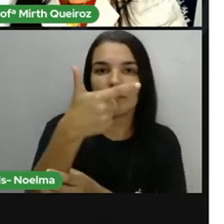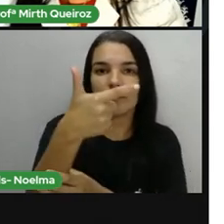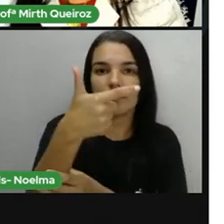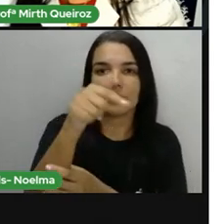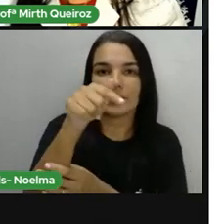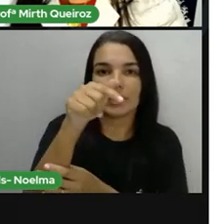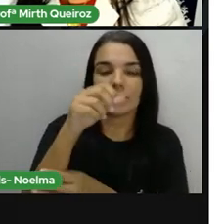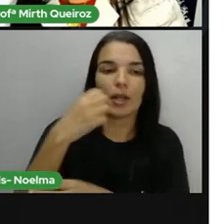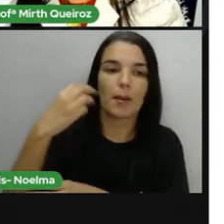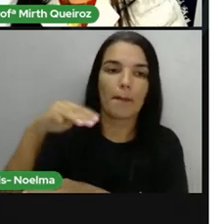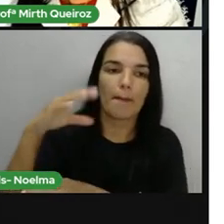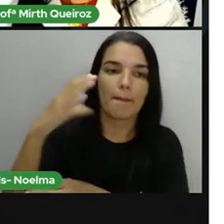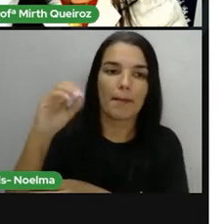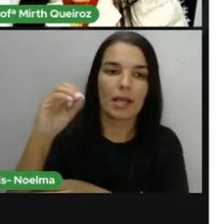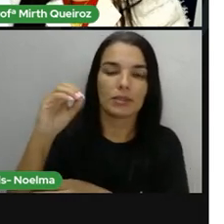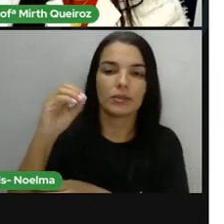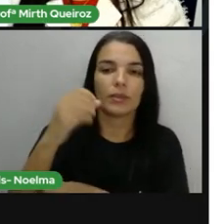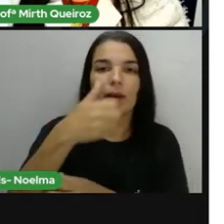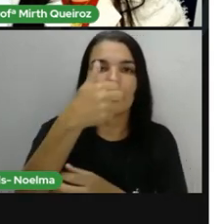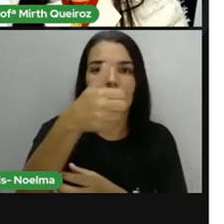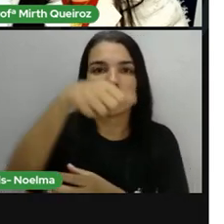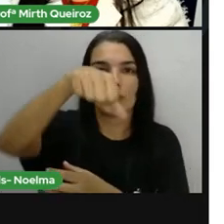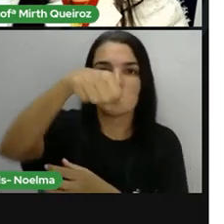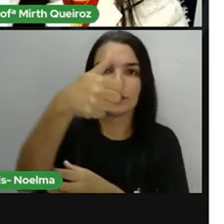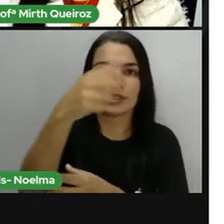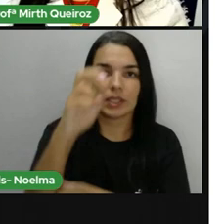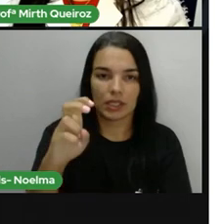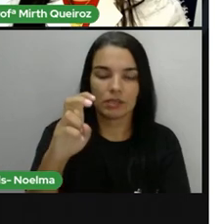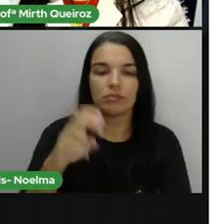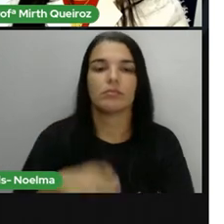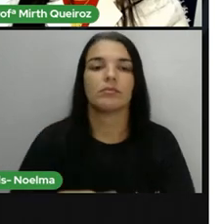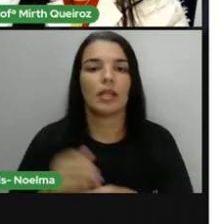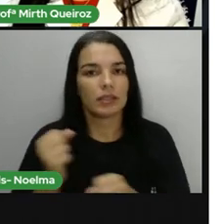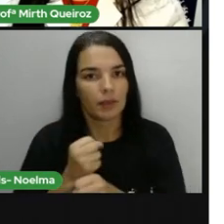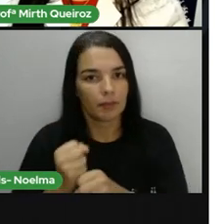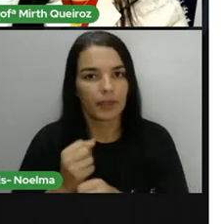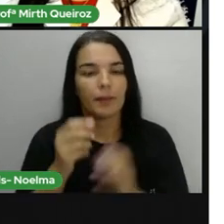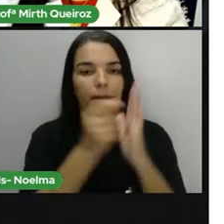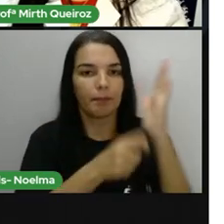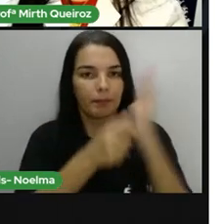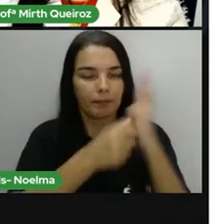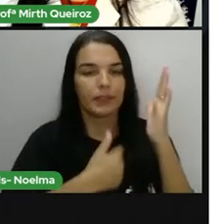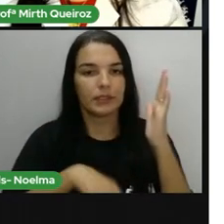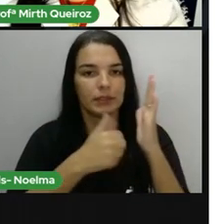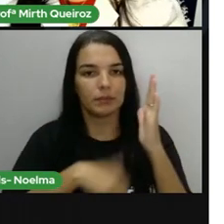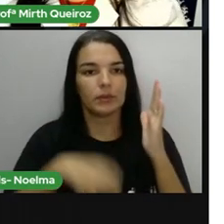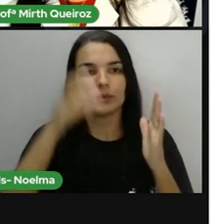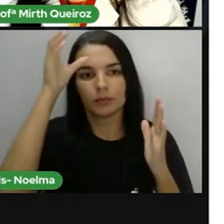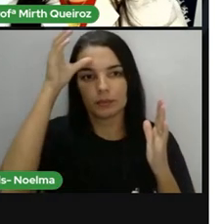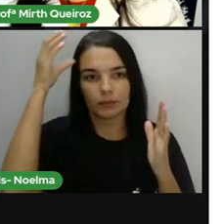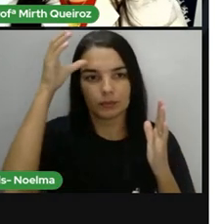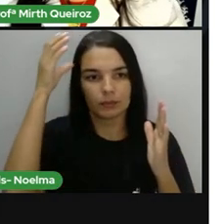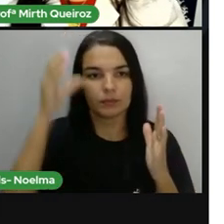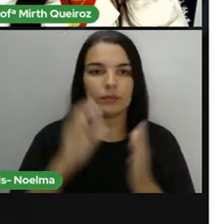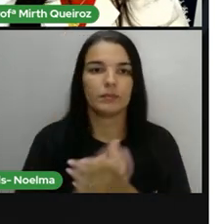março de 1915, também um patrimônio material de Feira de Santana.